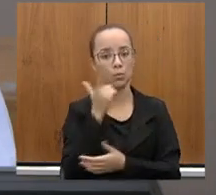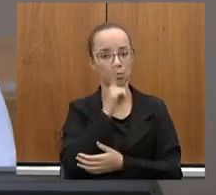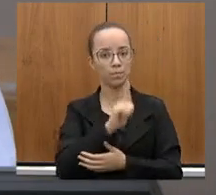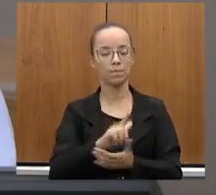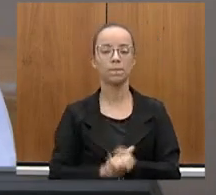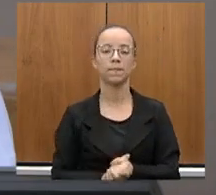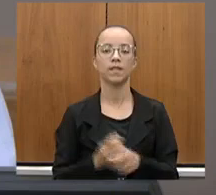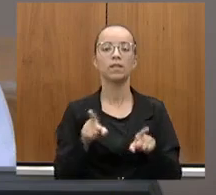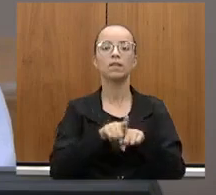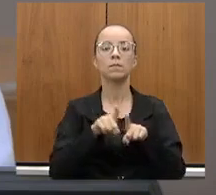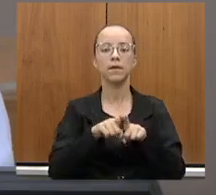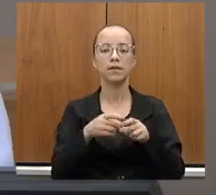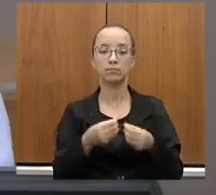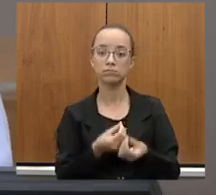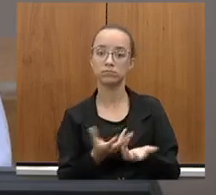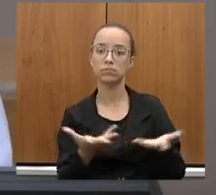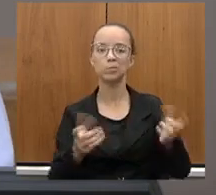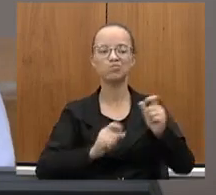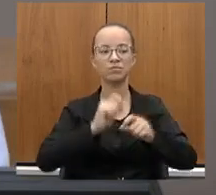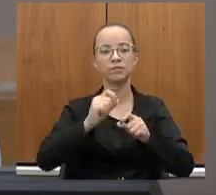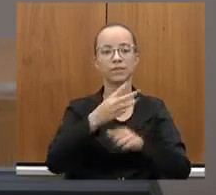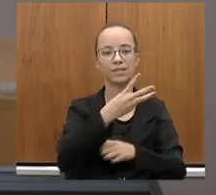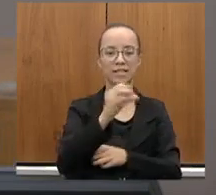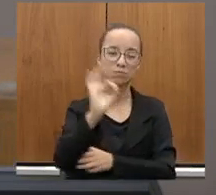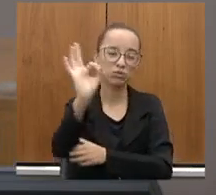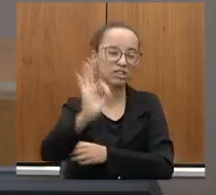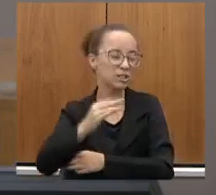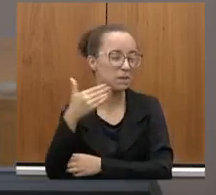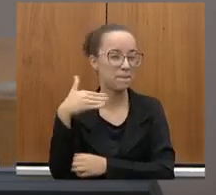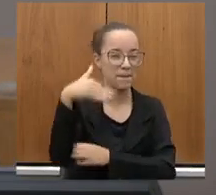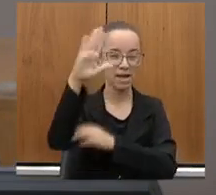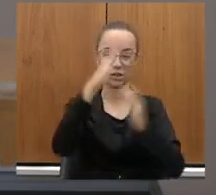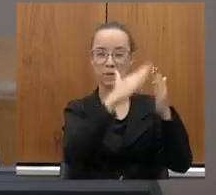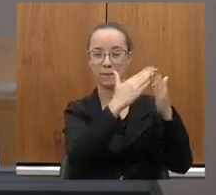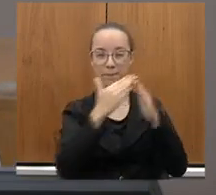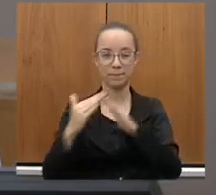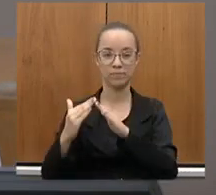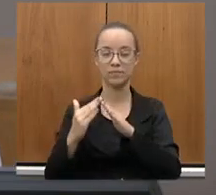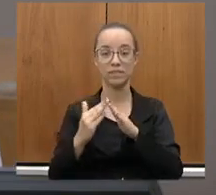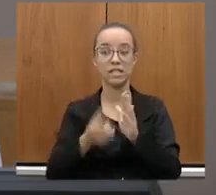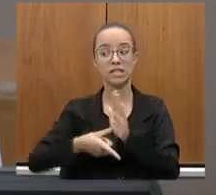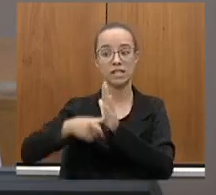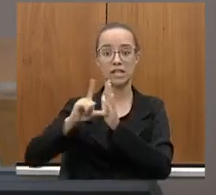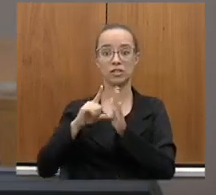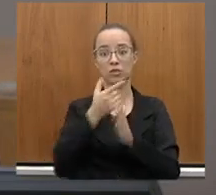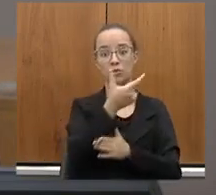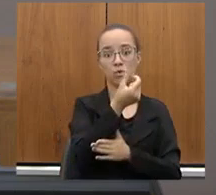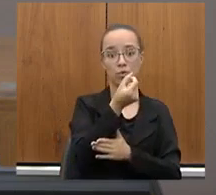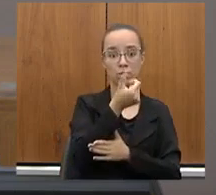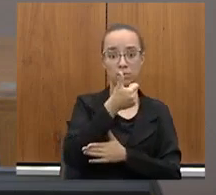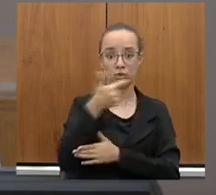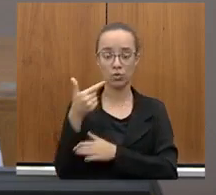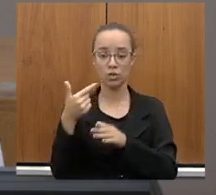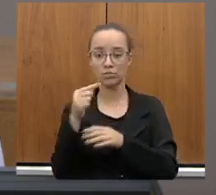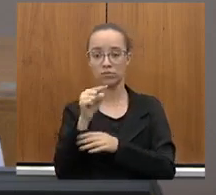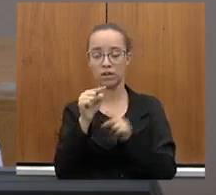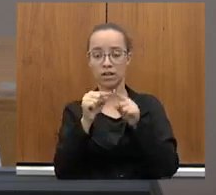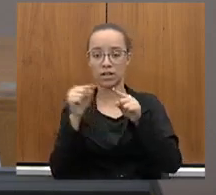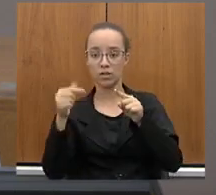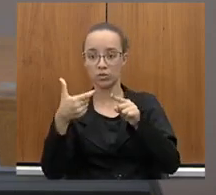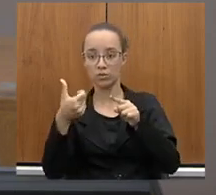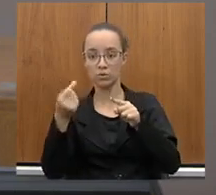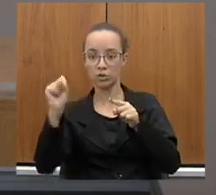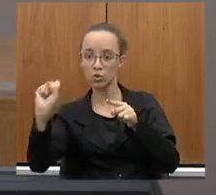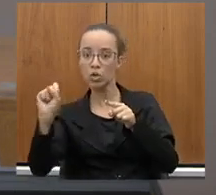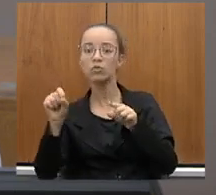também entregamos 300% a mais de unidades habitacionais, que no período anterior, entre 2012 e 2018, foram entregues